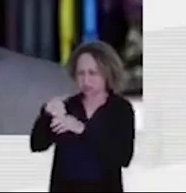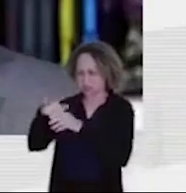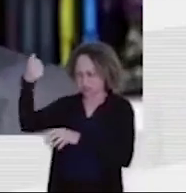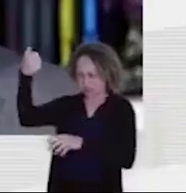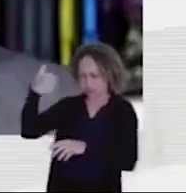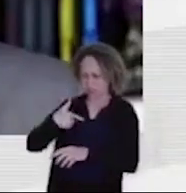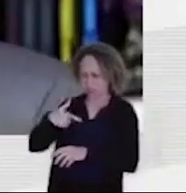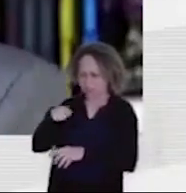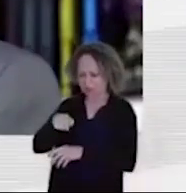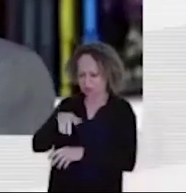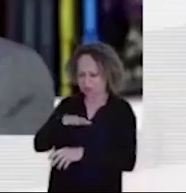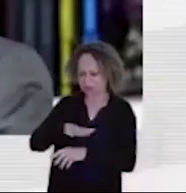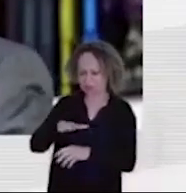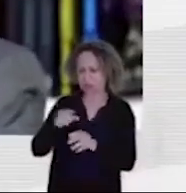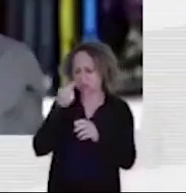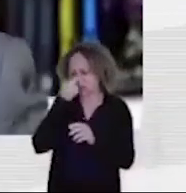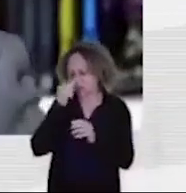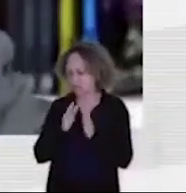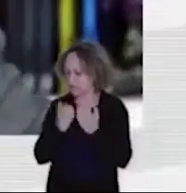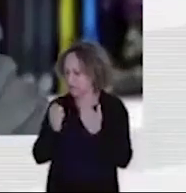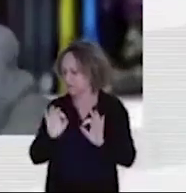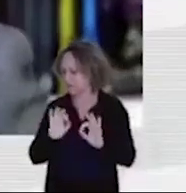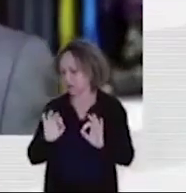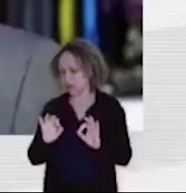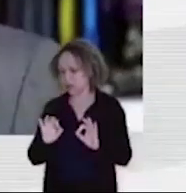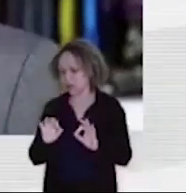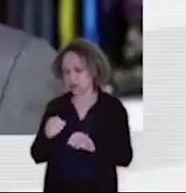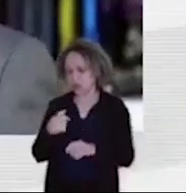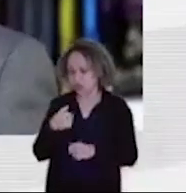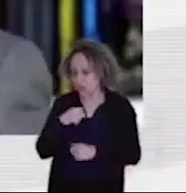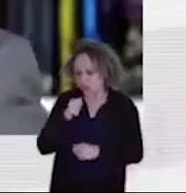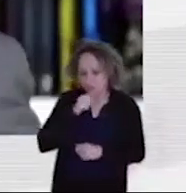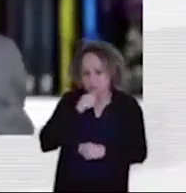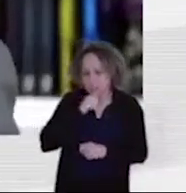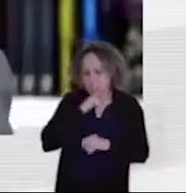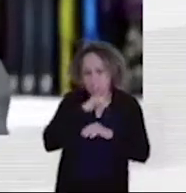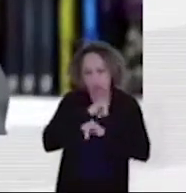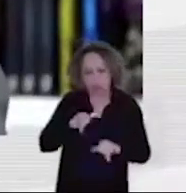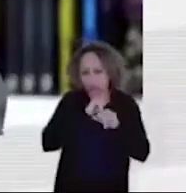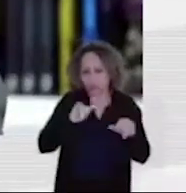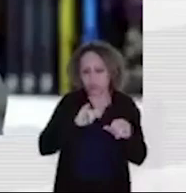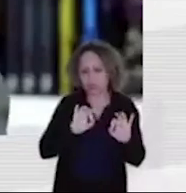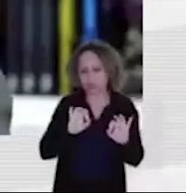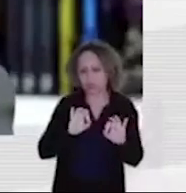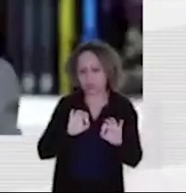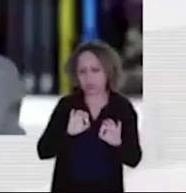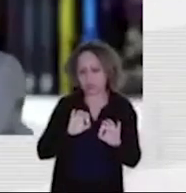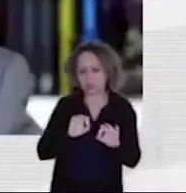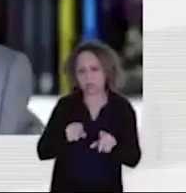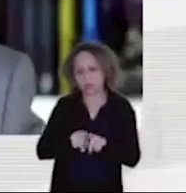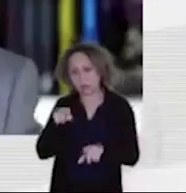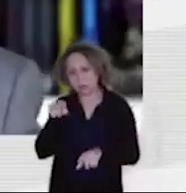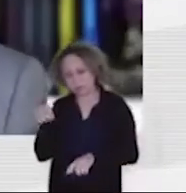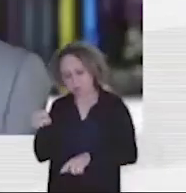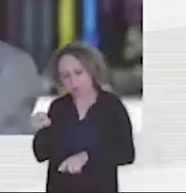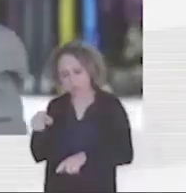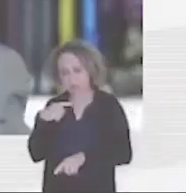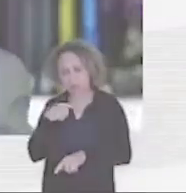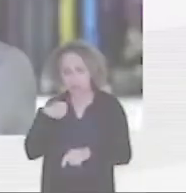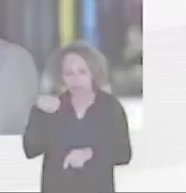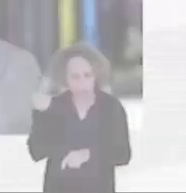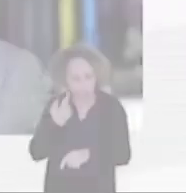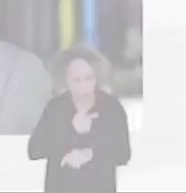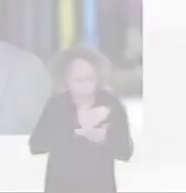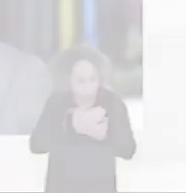porque ele já está em campanha, eu não estou ainda. Quando a gente está em campanha, eles vão ver a qualidade do nosso discurso para o povo religioso